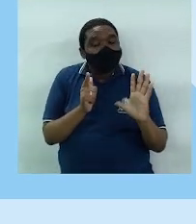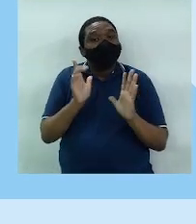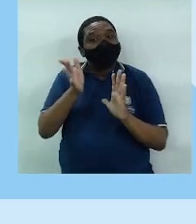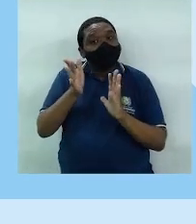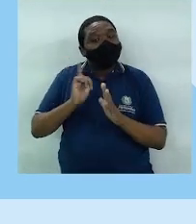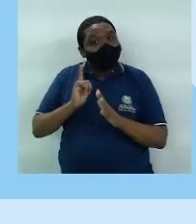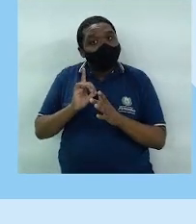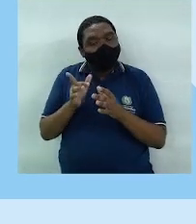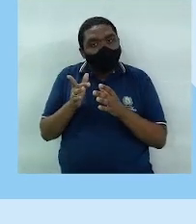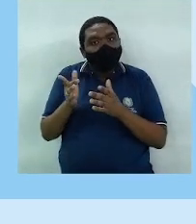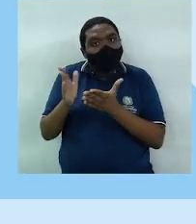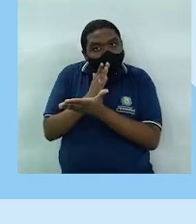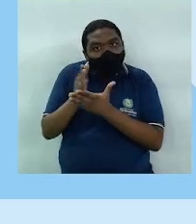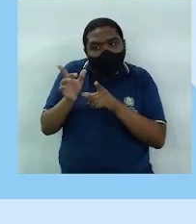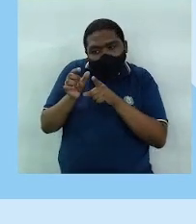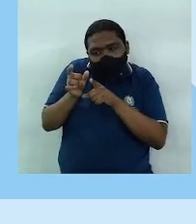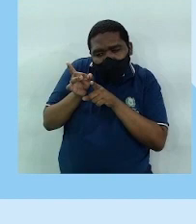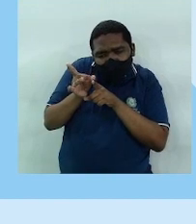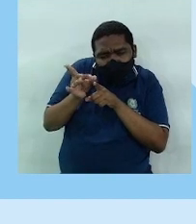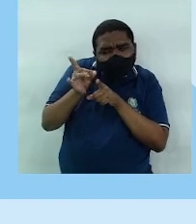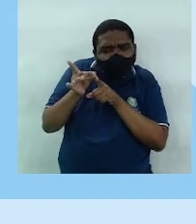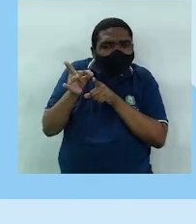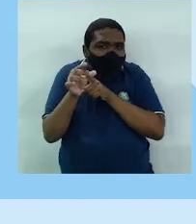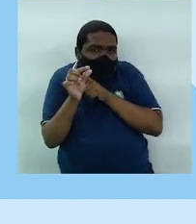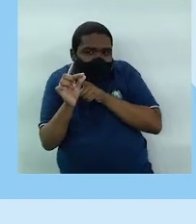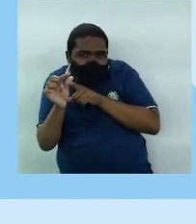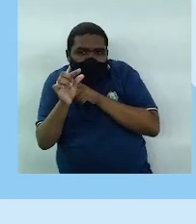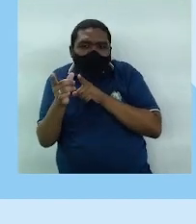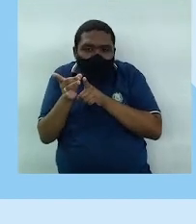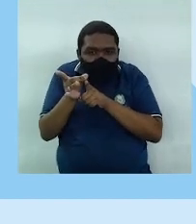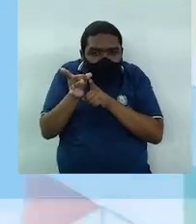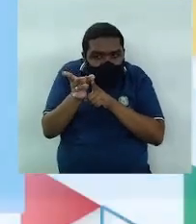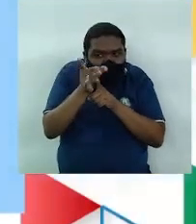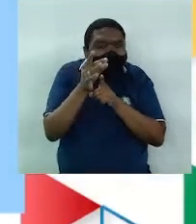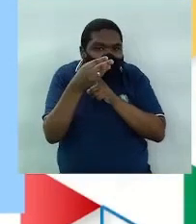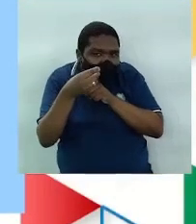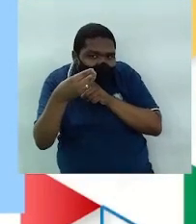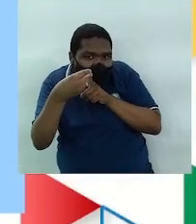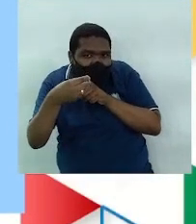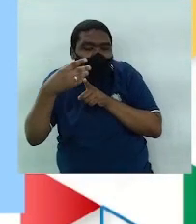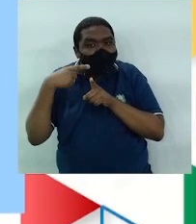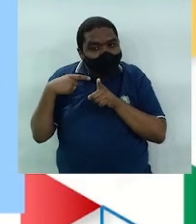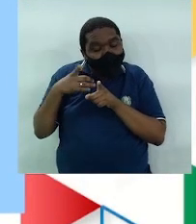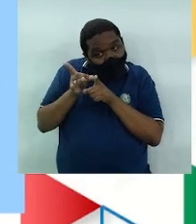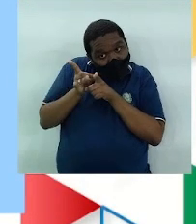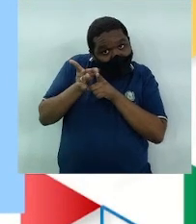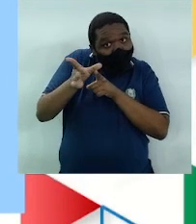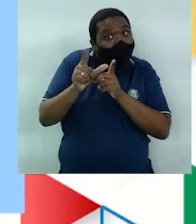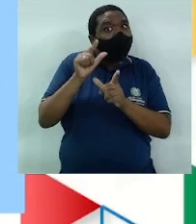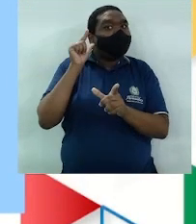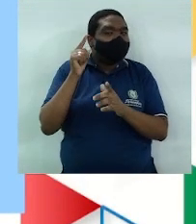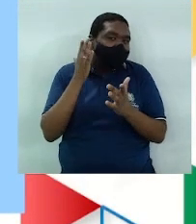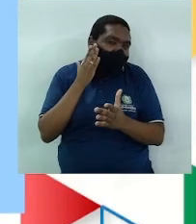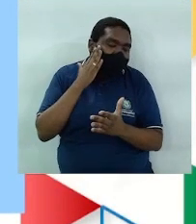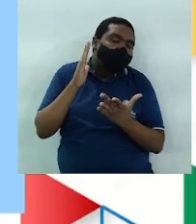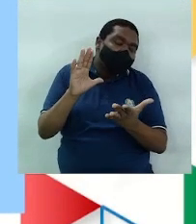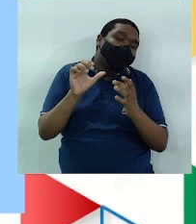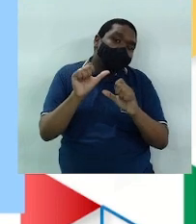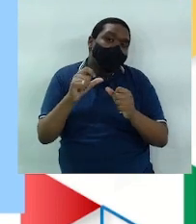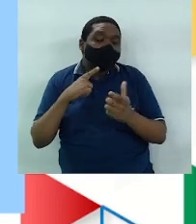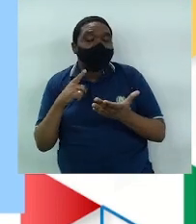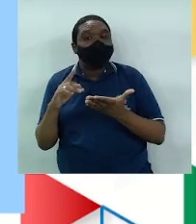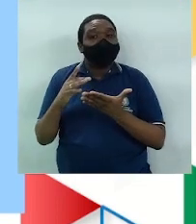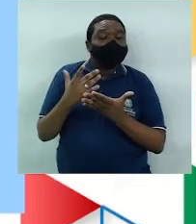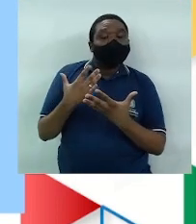a saída de alguns. Existe a retenção constante da ejaculação, o que para alguns homens pode gerar tensão ou